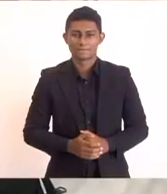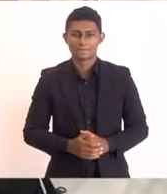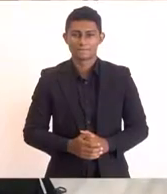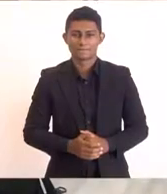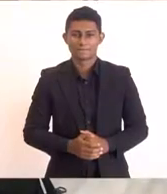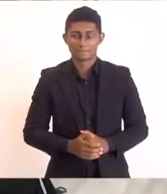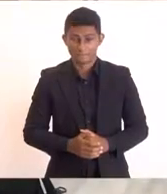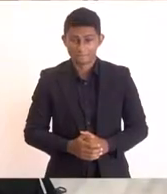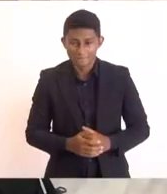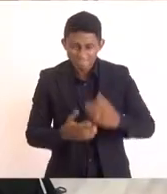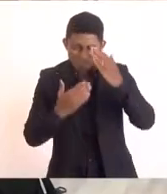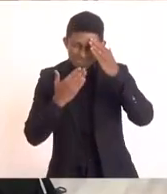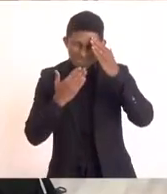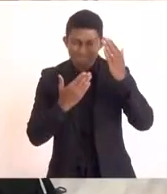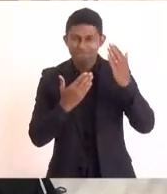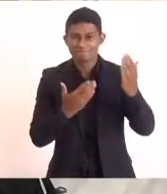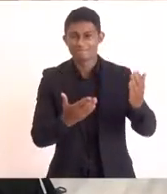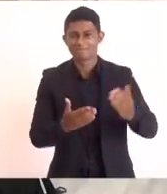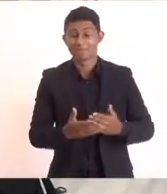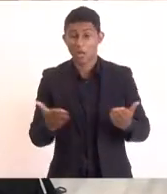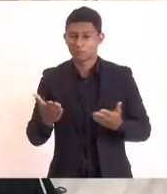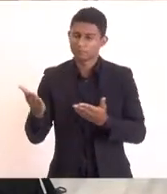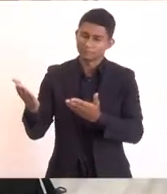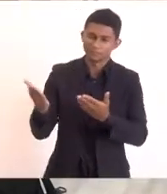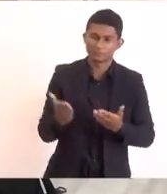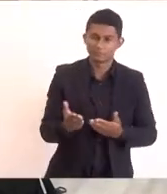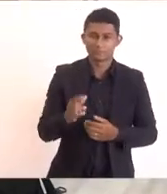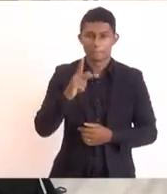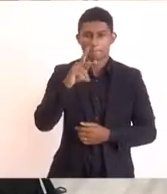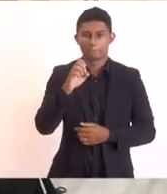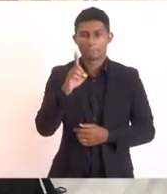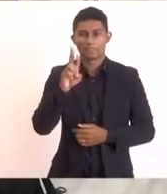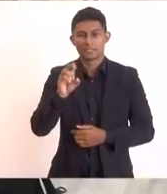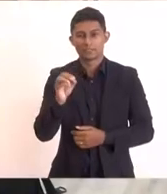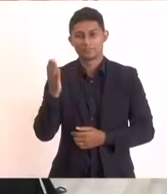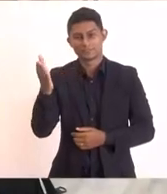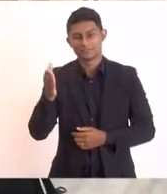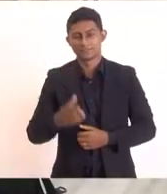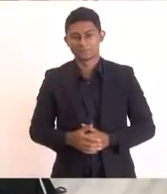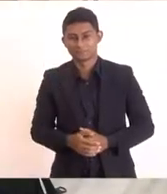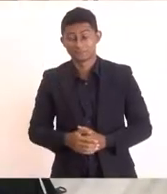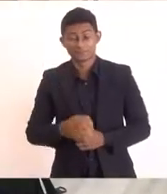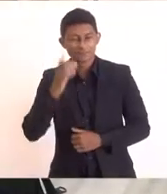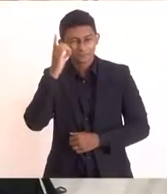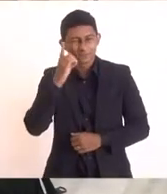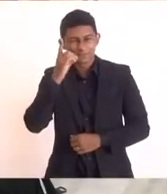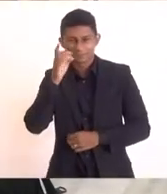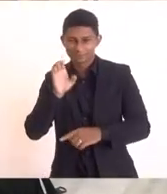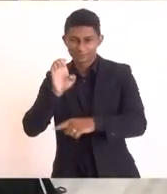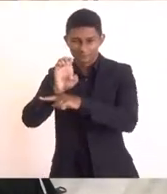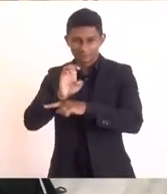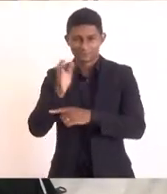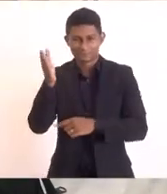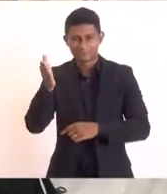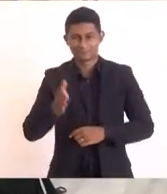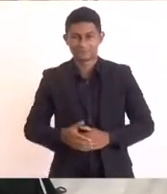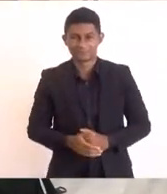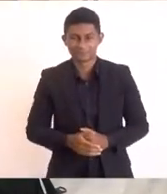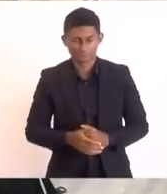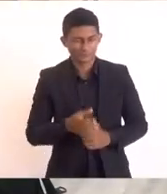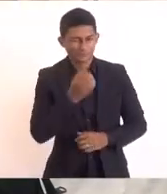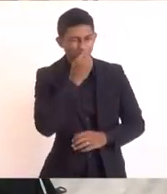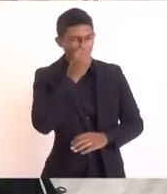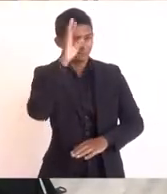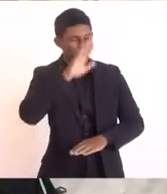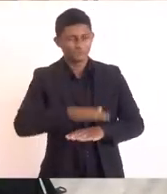obrigado Jânio uma palavra ao nosso Pedro Ricardo nosso deputado estadual boa tarde